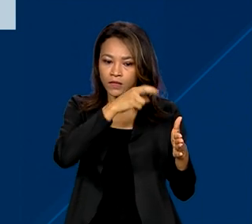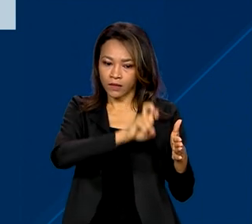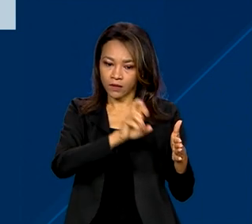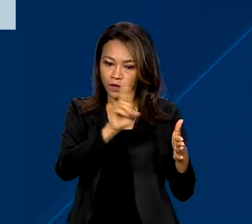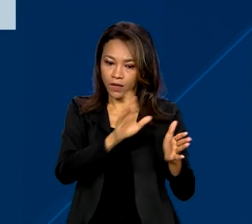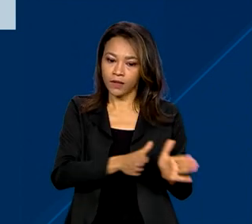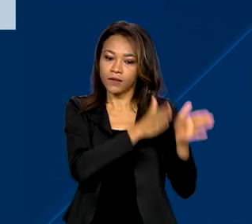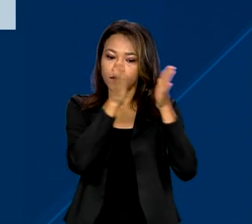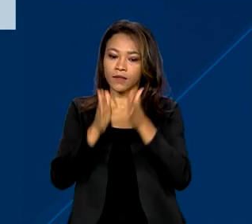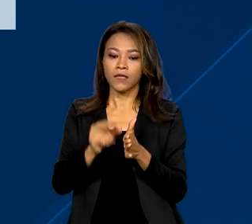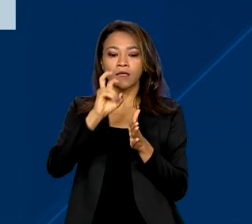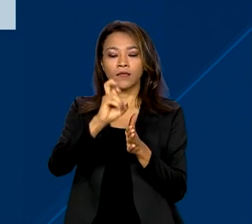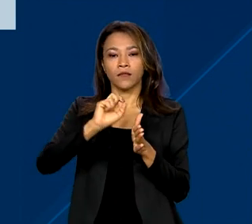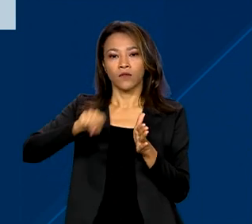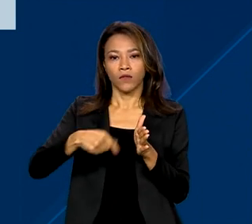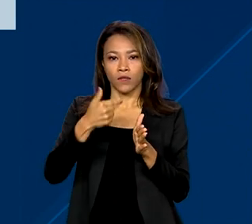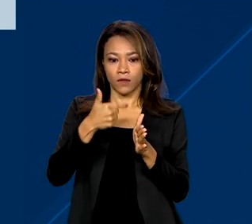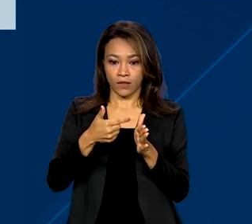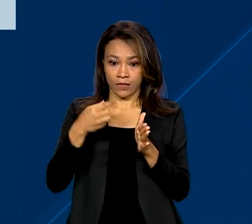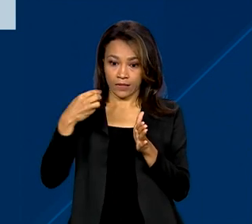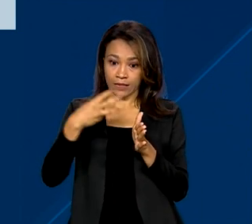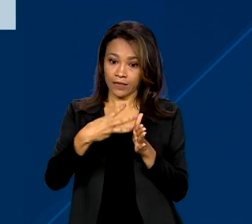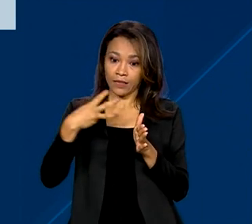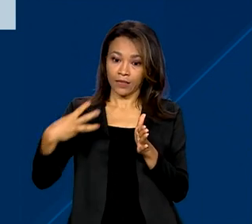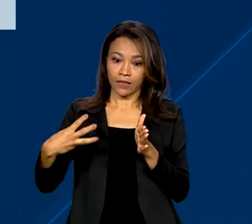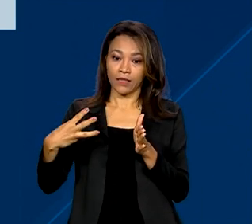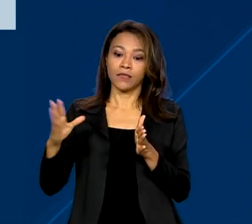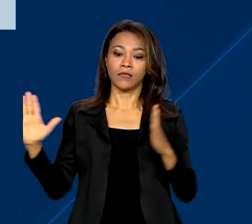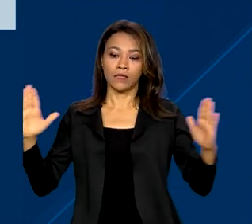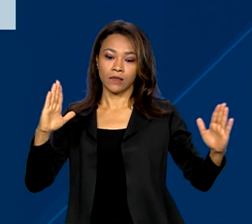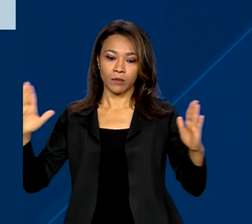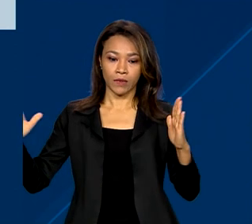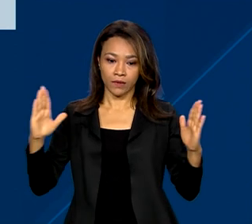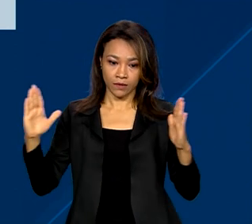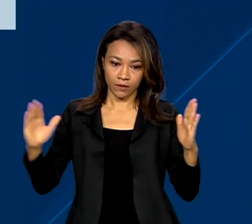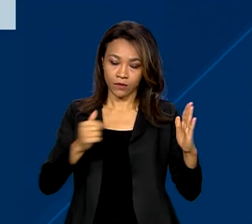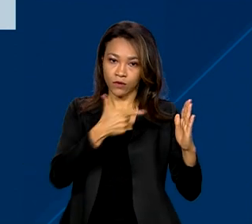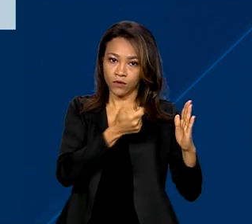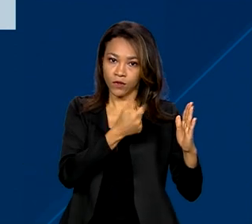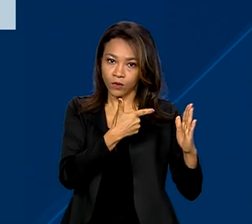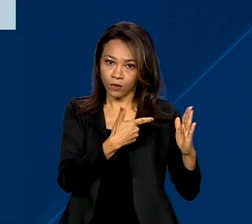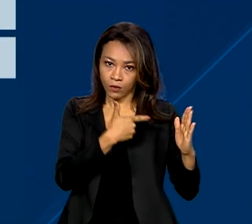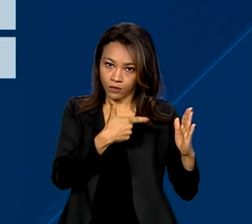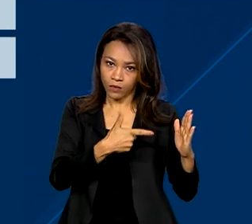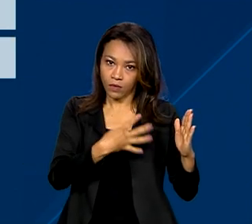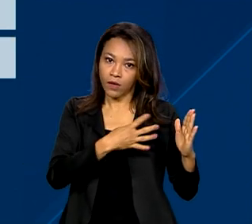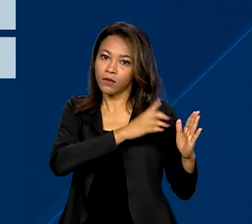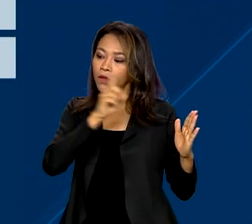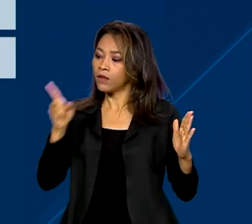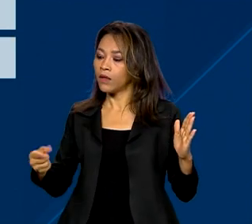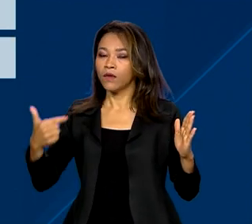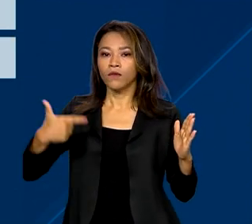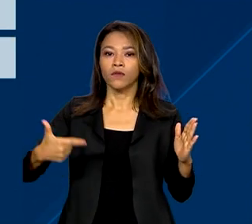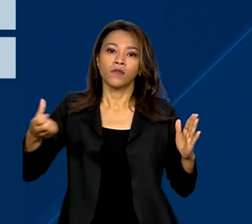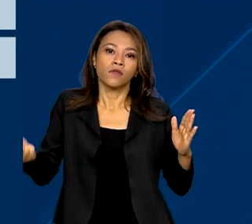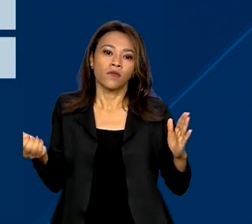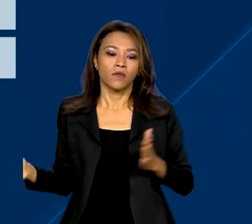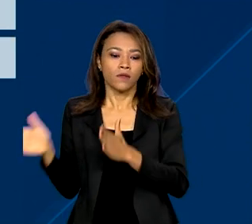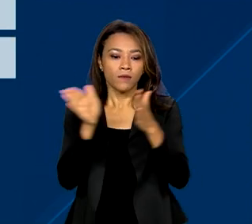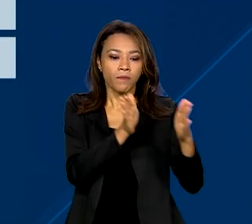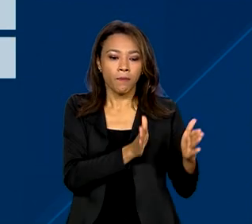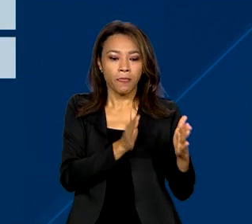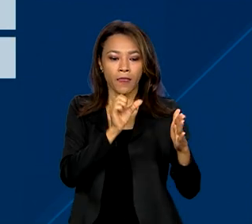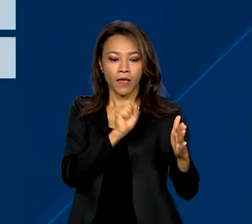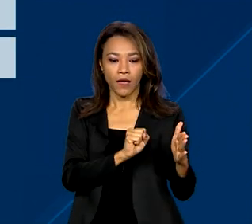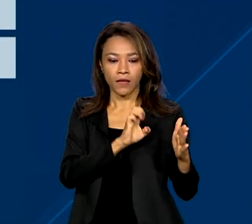5,33 entre 2024 e 2026. A Selic tem previsão de ficar na média de